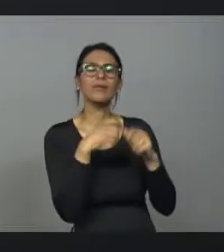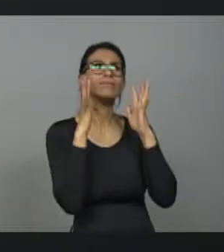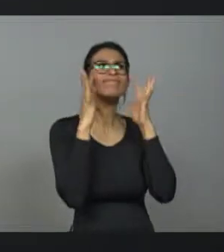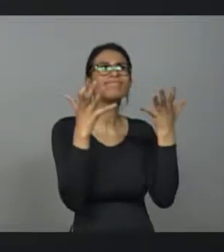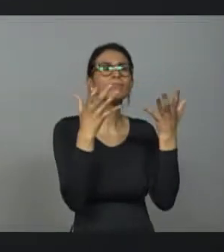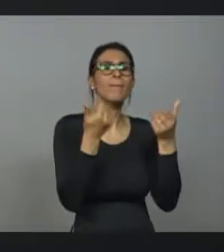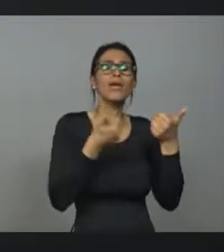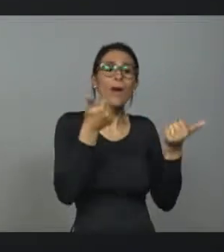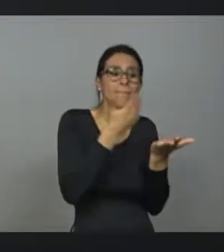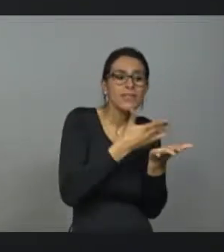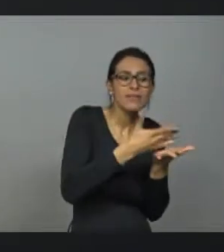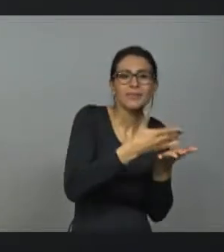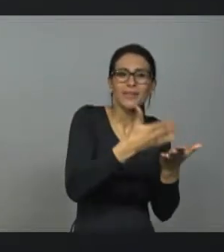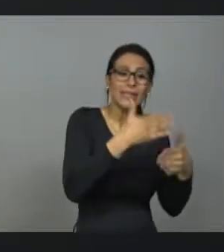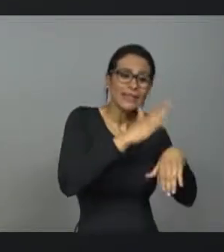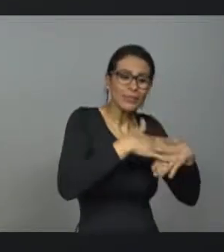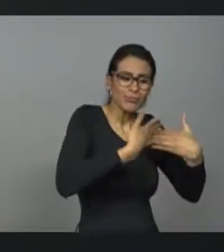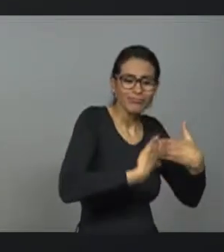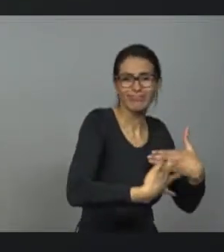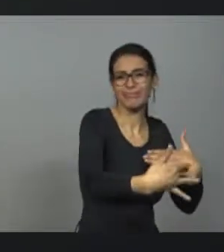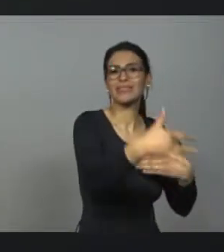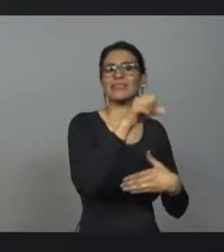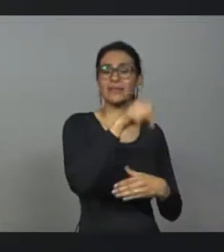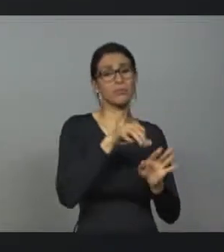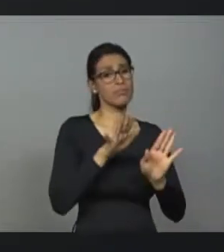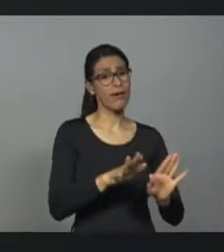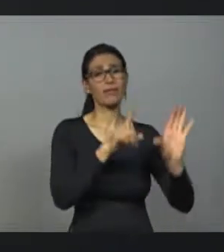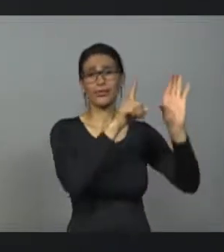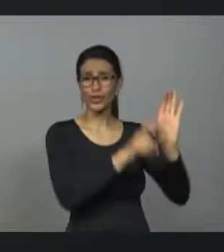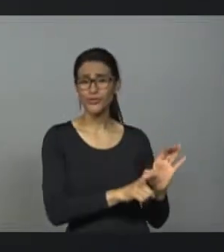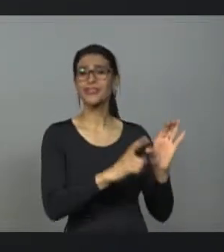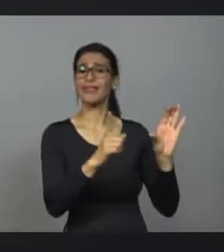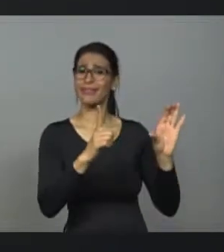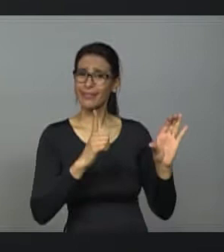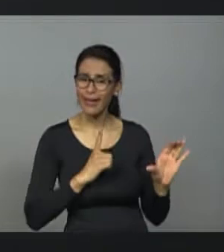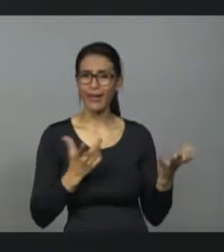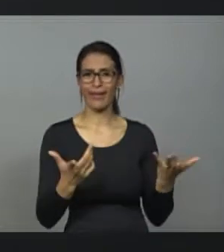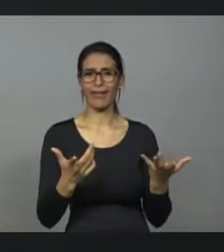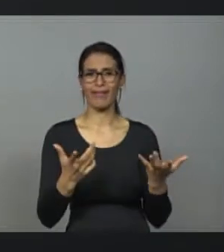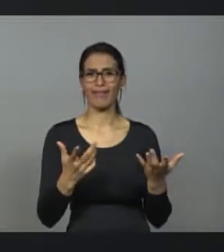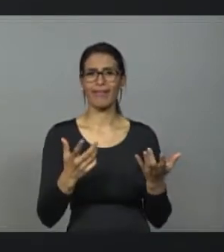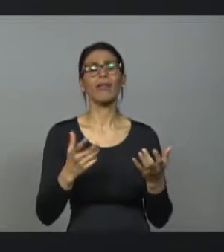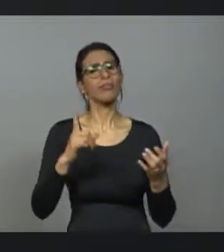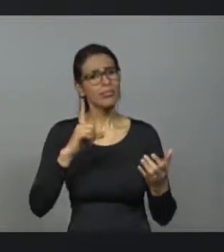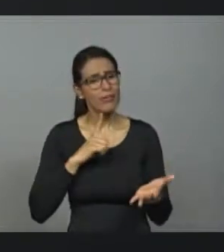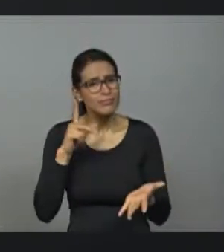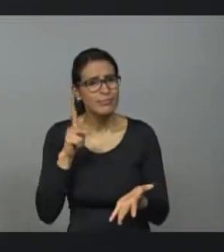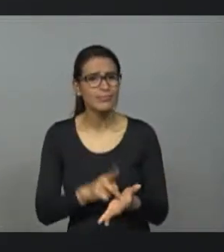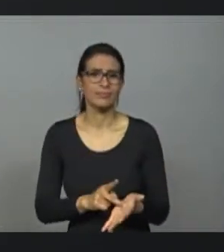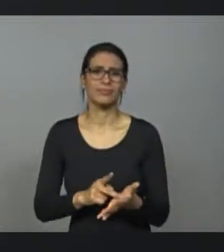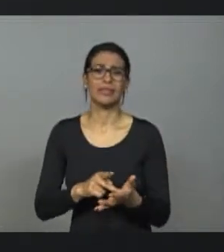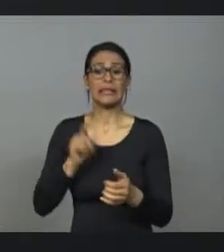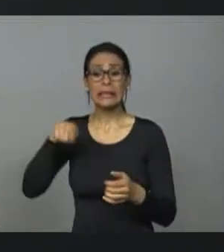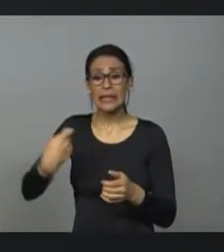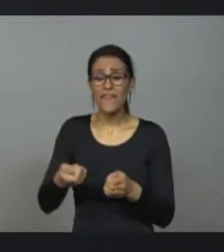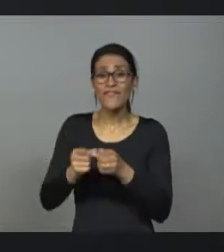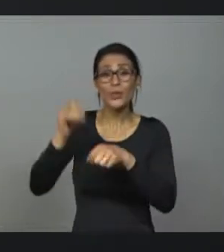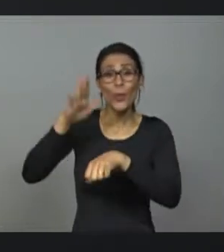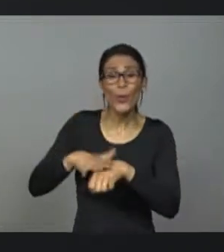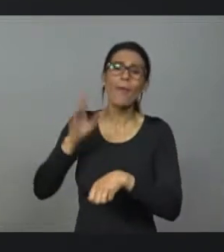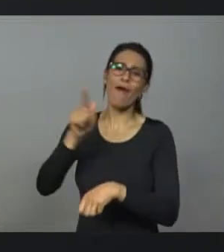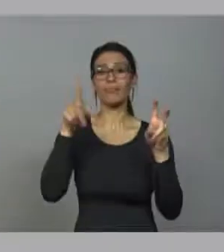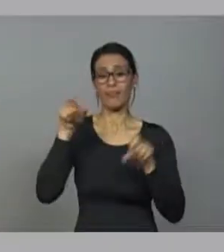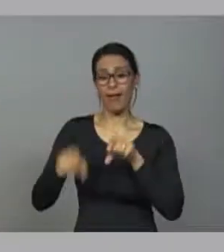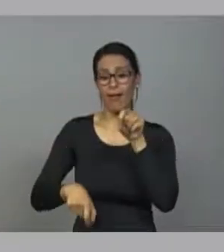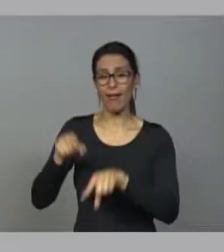do tempo. Mas esta dívida existe, foi formada por governos irresponsáveis e eleitos todos eles por nós, gaúchos.